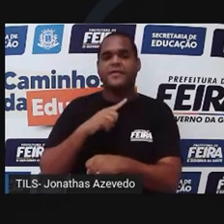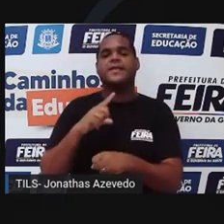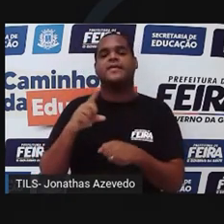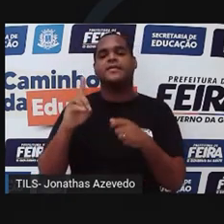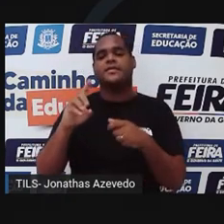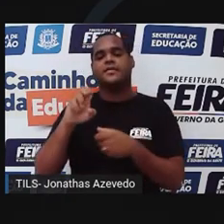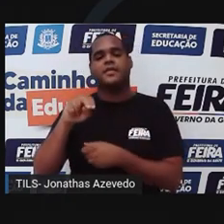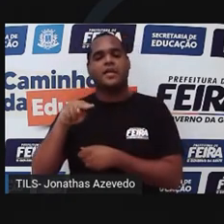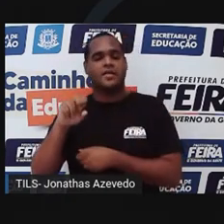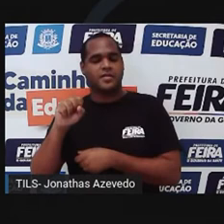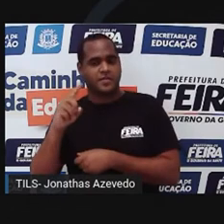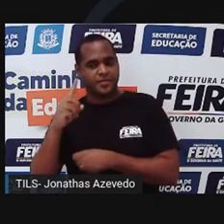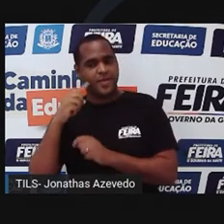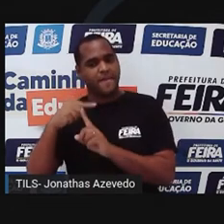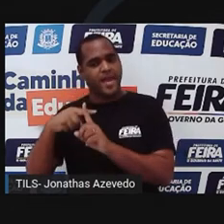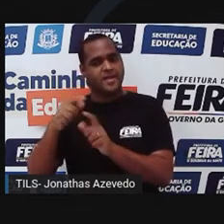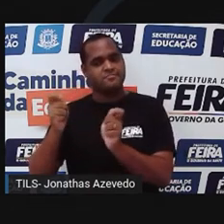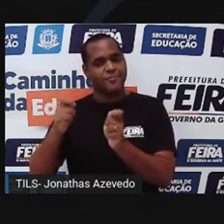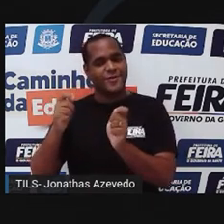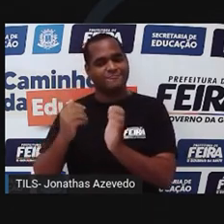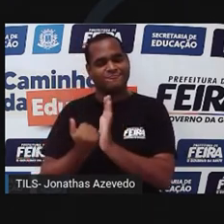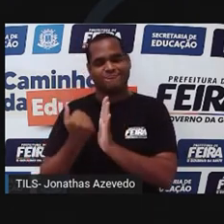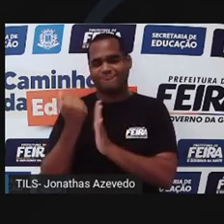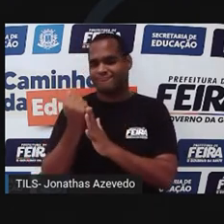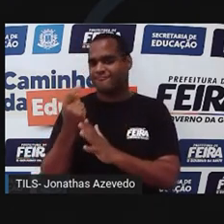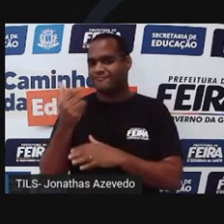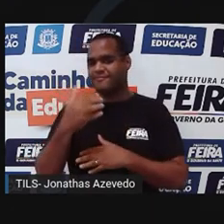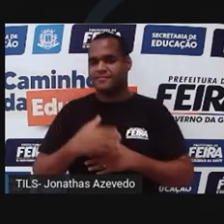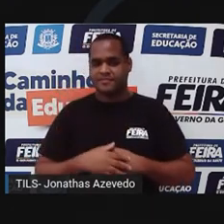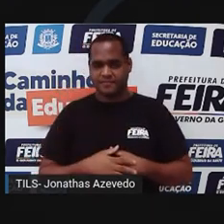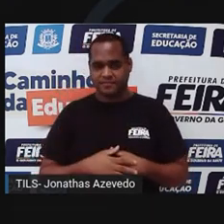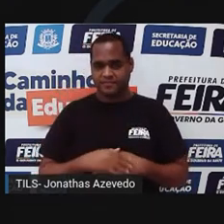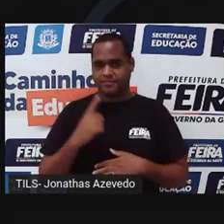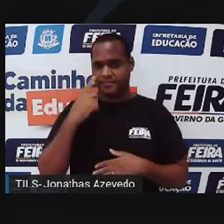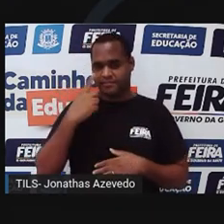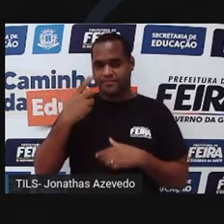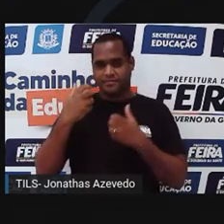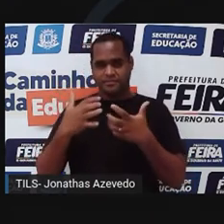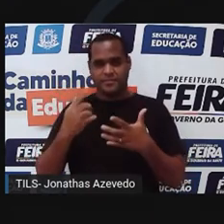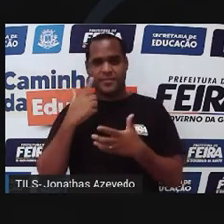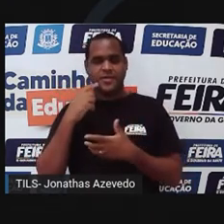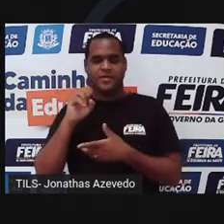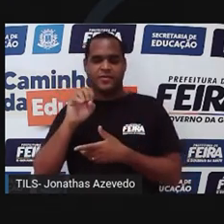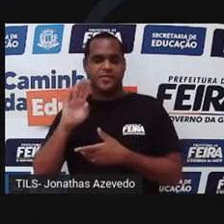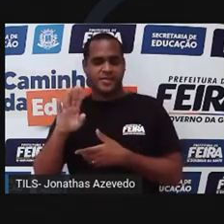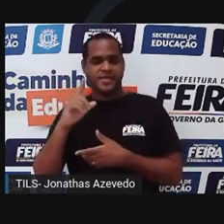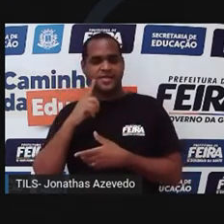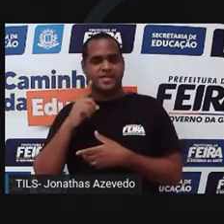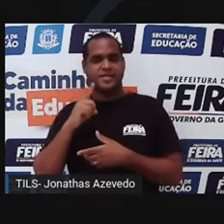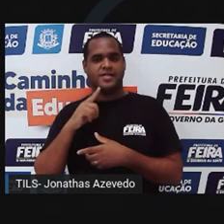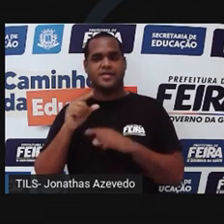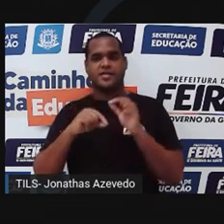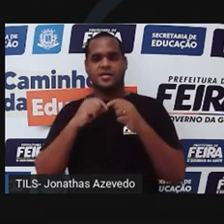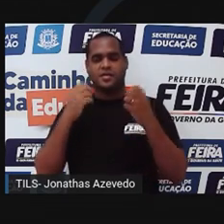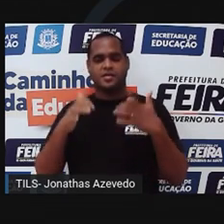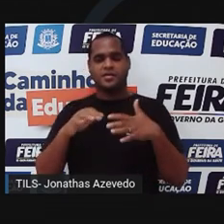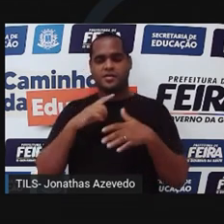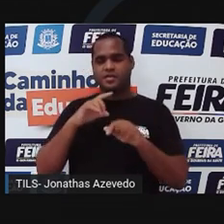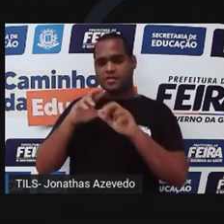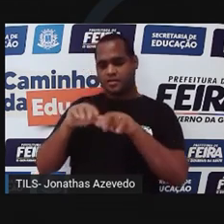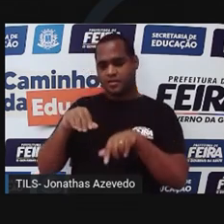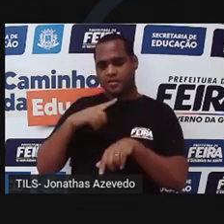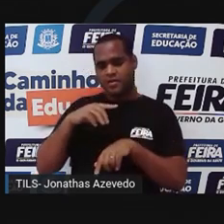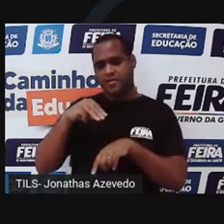muito mais próximas umas das outras. Para medirmos a densidade de uma substância, usamos uma medida de massa,